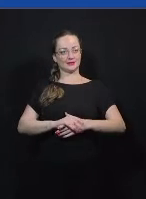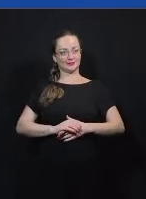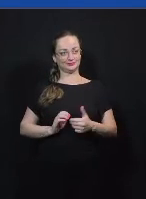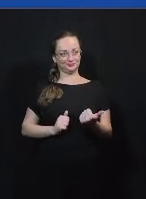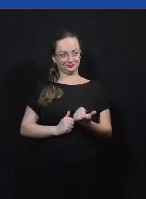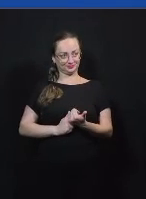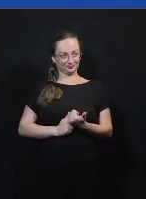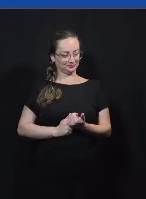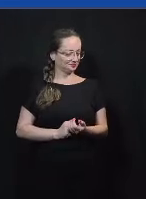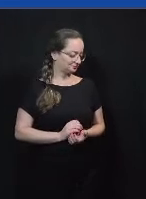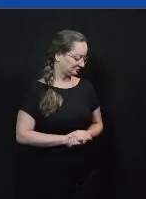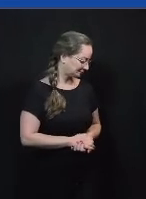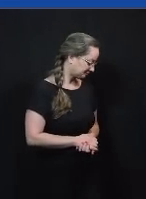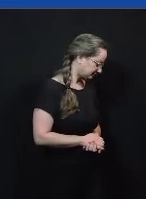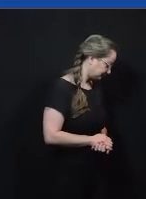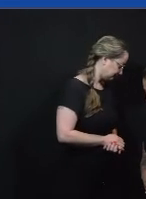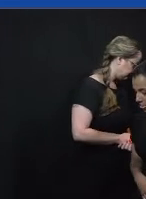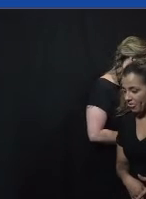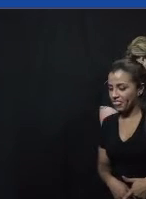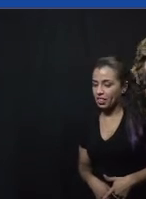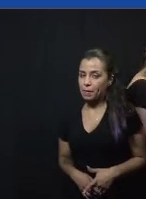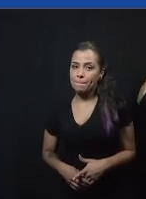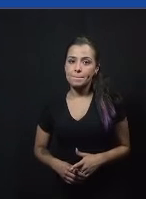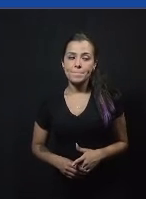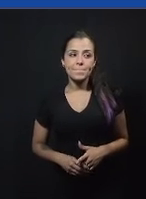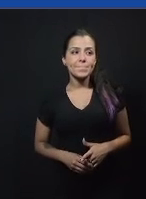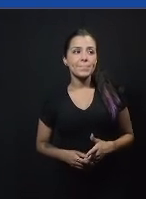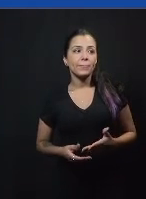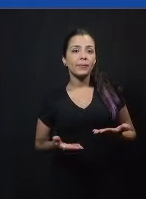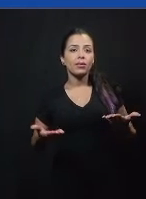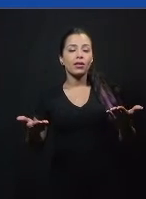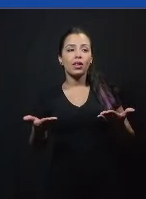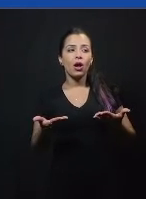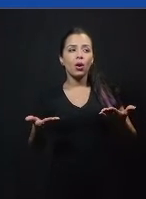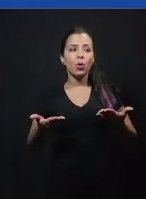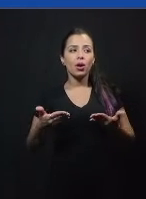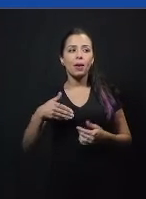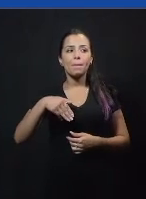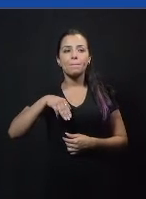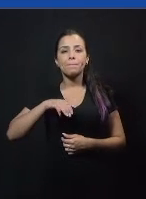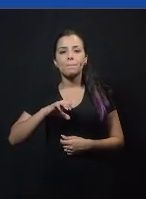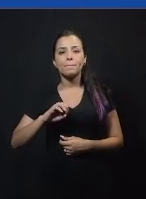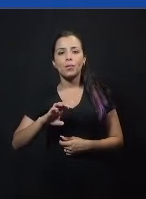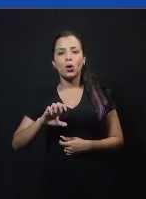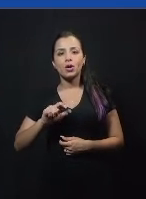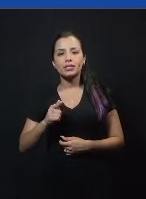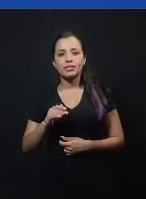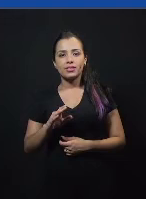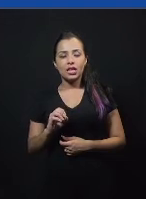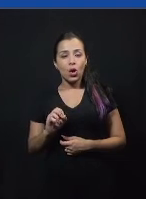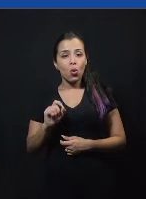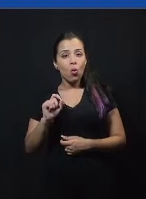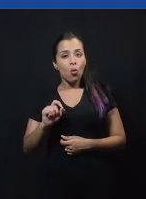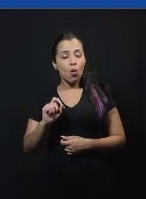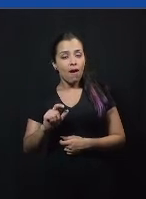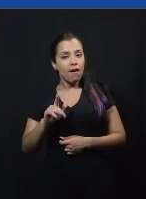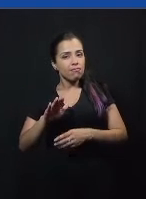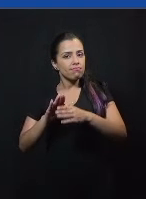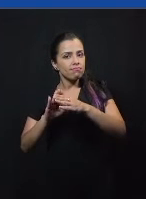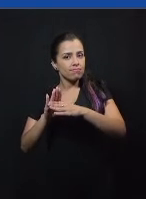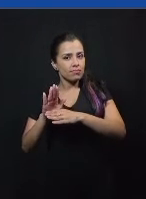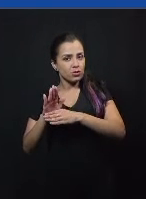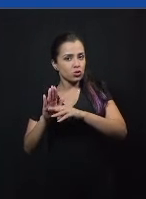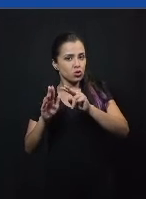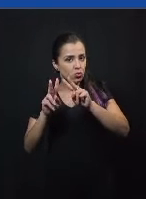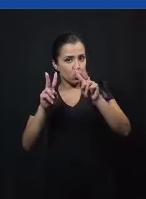E aí, o que é uma moção, né? Que eu já falei agora sobre moção que vai ser debatida. Moção é simplesmente uma proposição específica sobre um tema